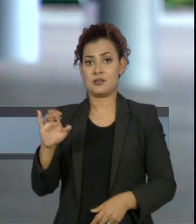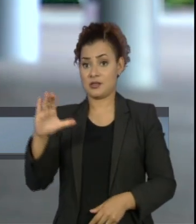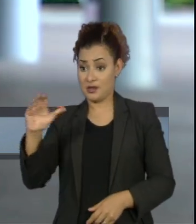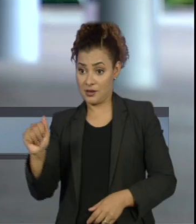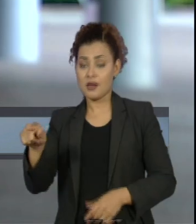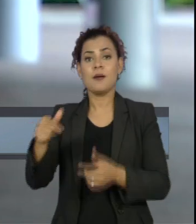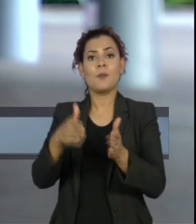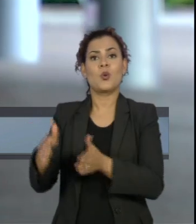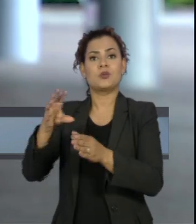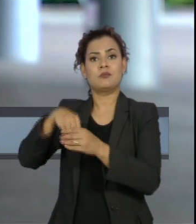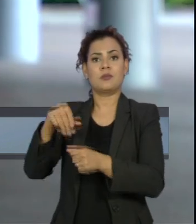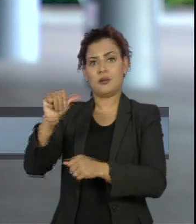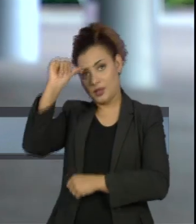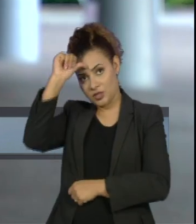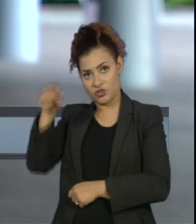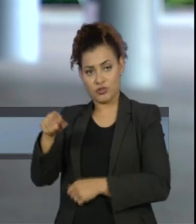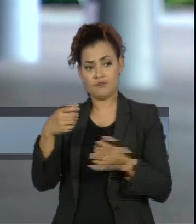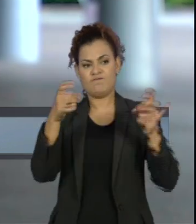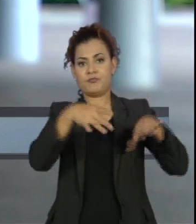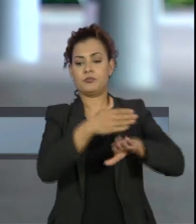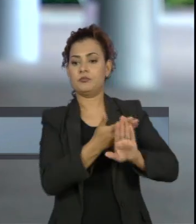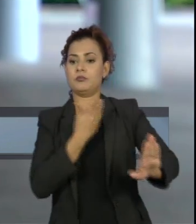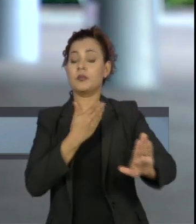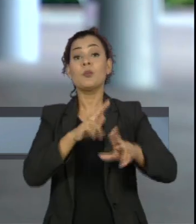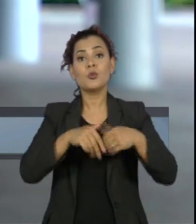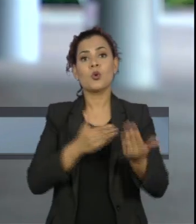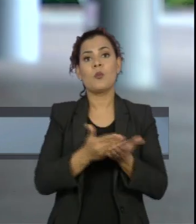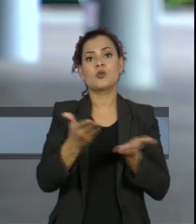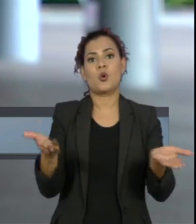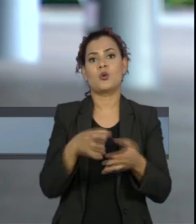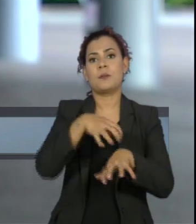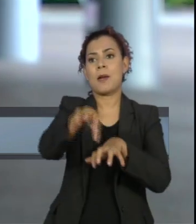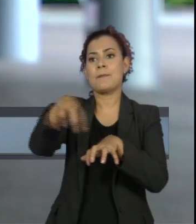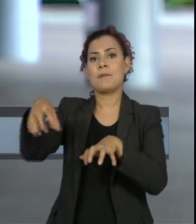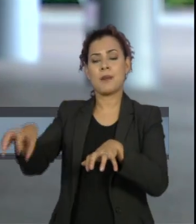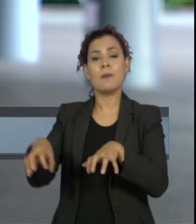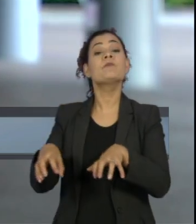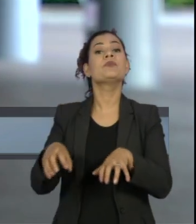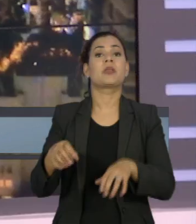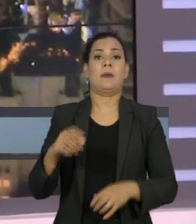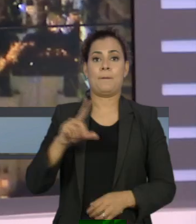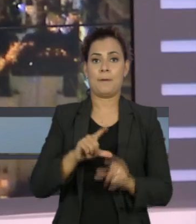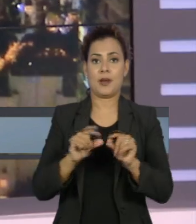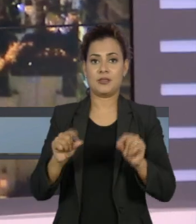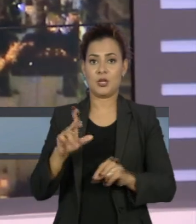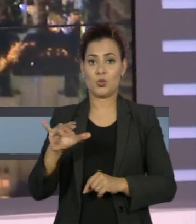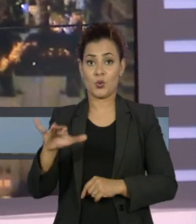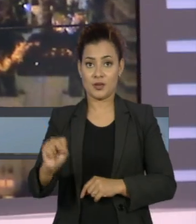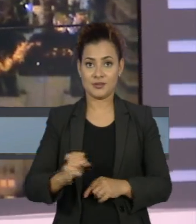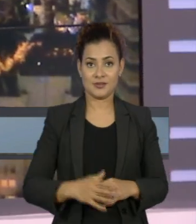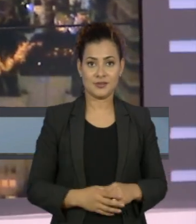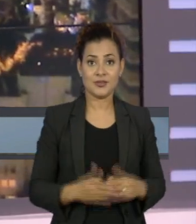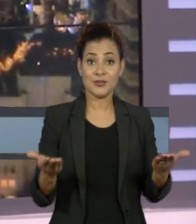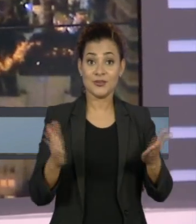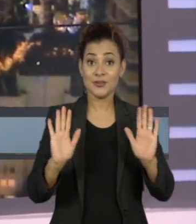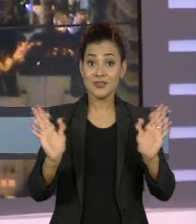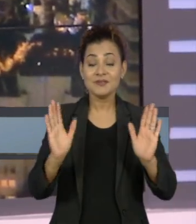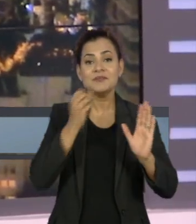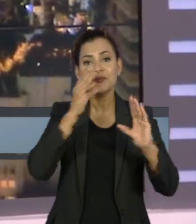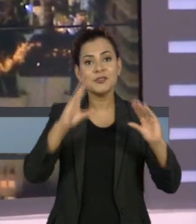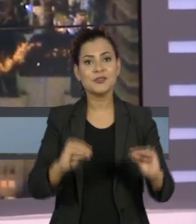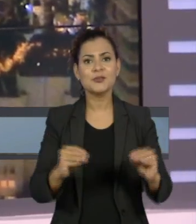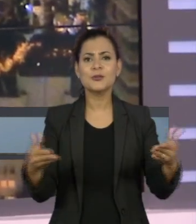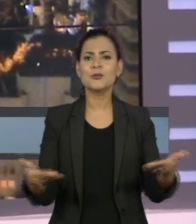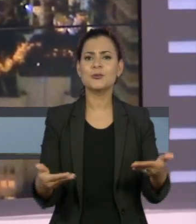produzidas lá no país. Os envios começaram hoje pelo Butão. De Brasília, Lucas Scherer. Olá, boa noite. Logo mais